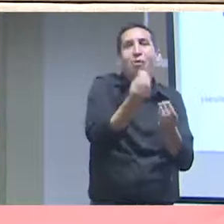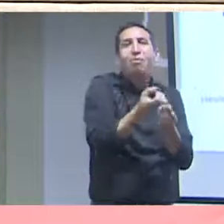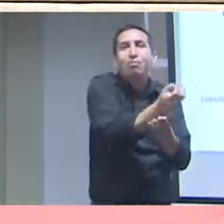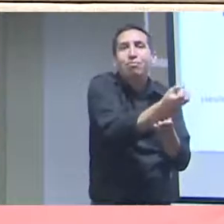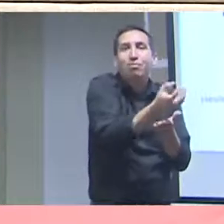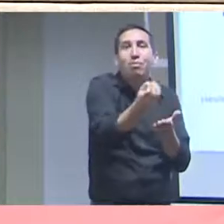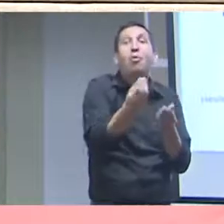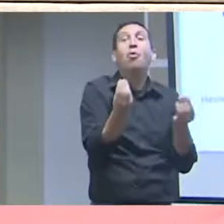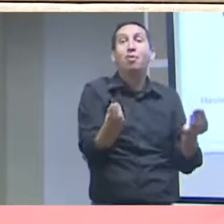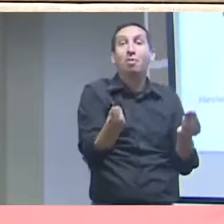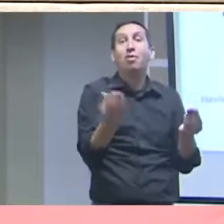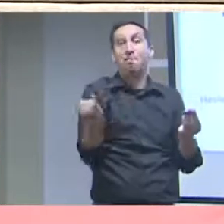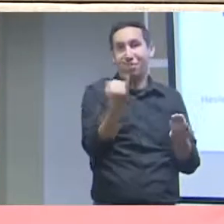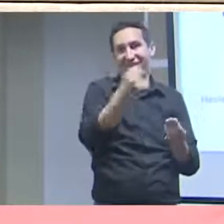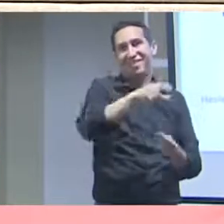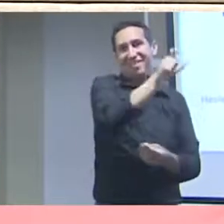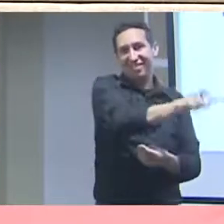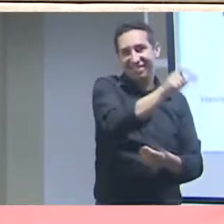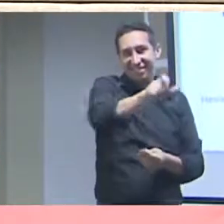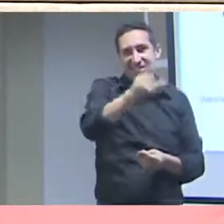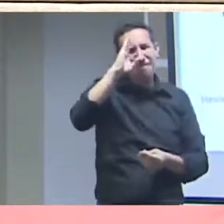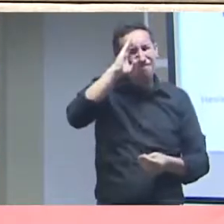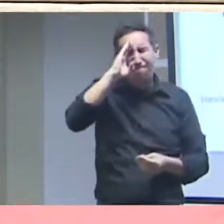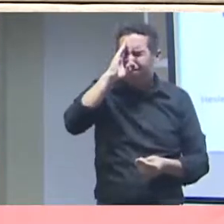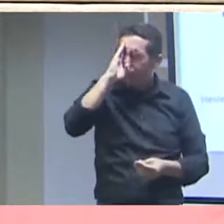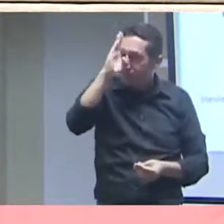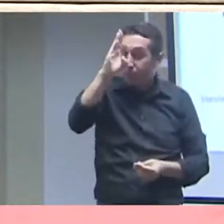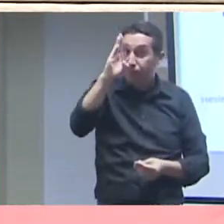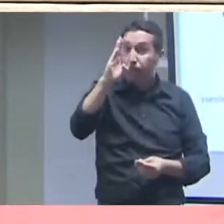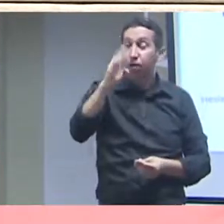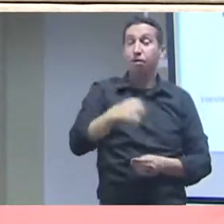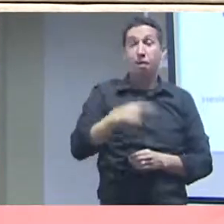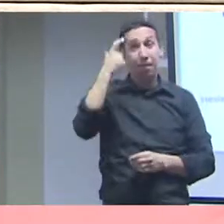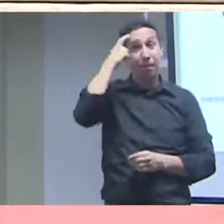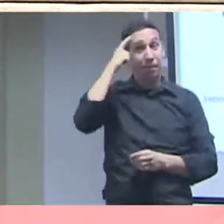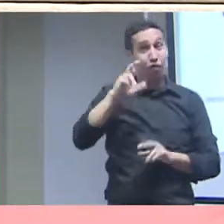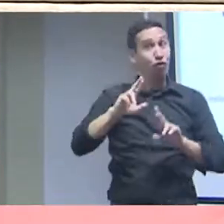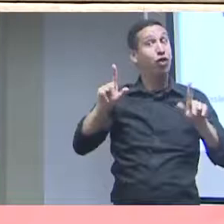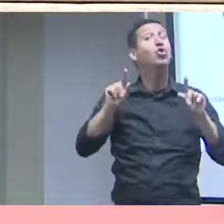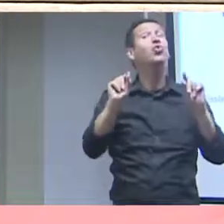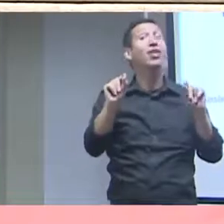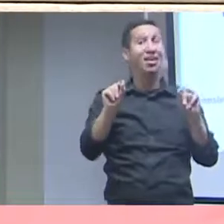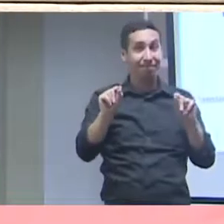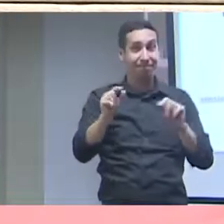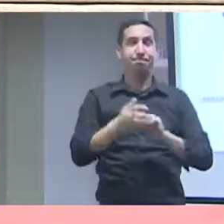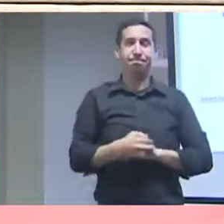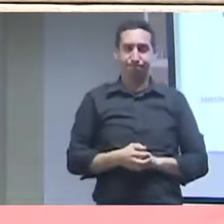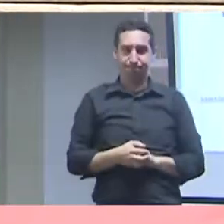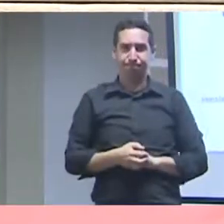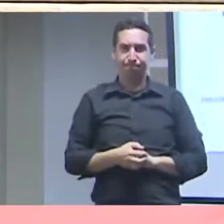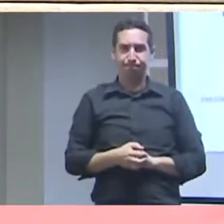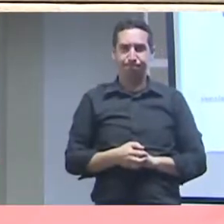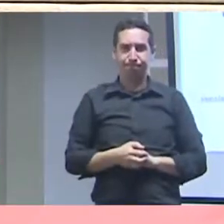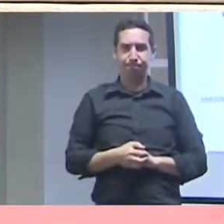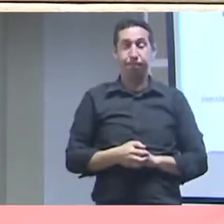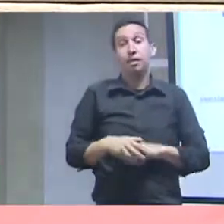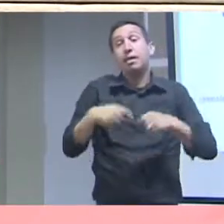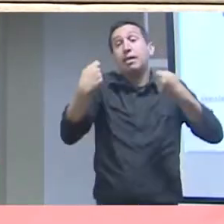tem sido importante para muita gente. Contudo, levantando um contraponto aí, que é a questão da